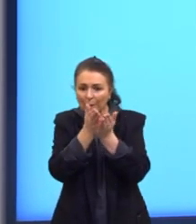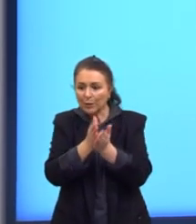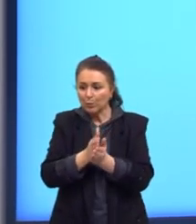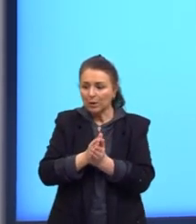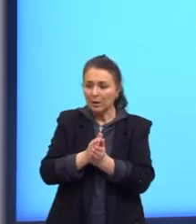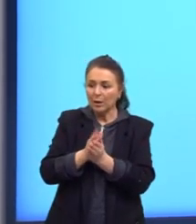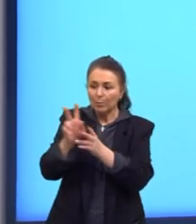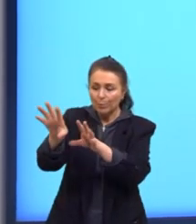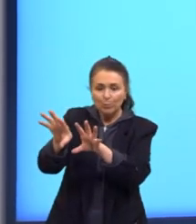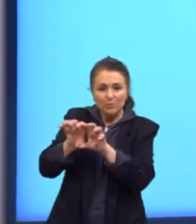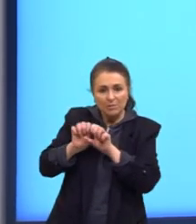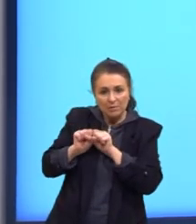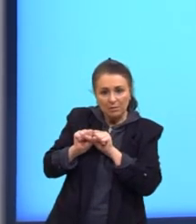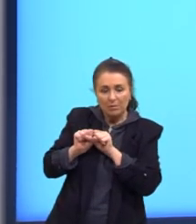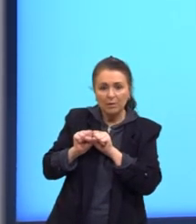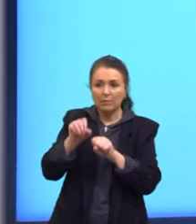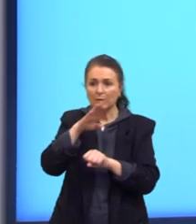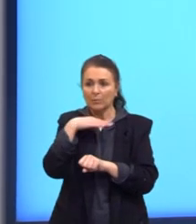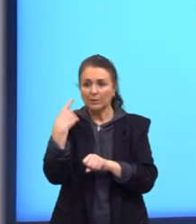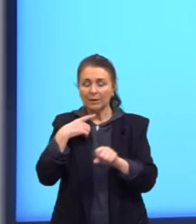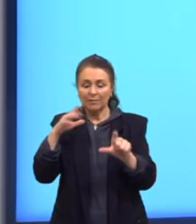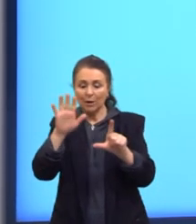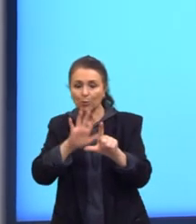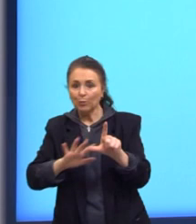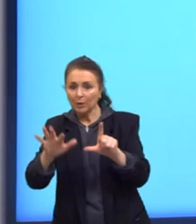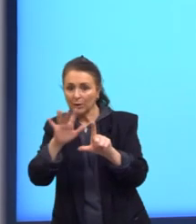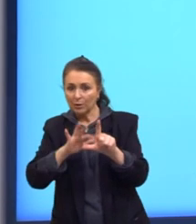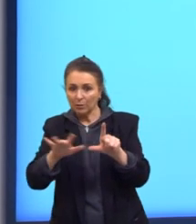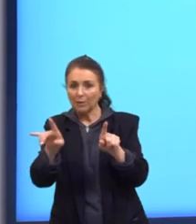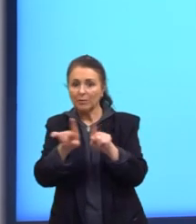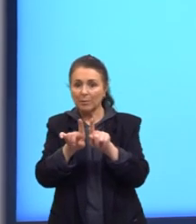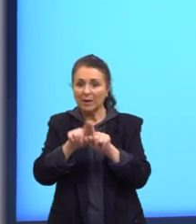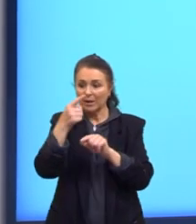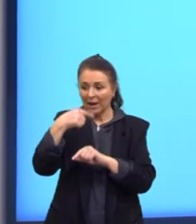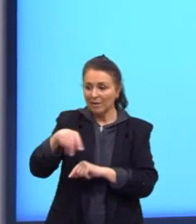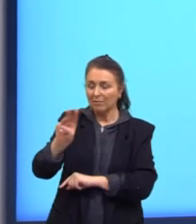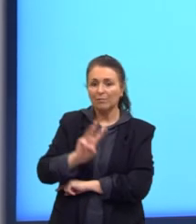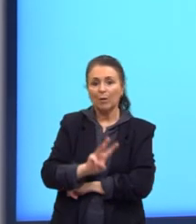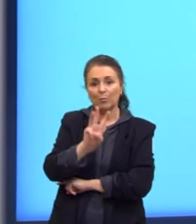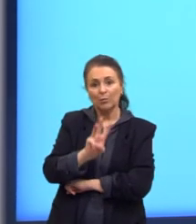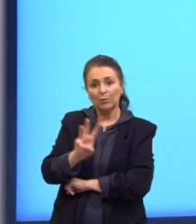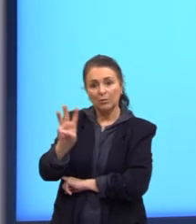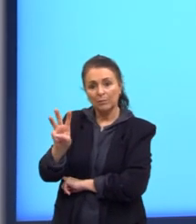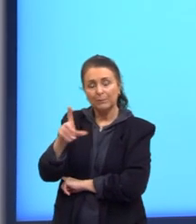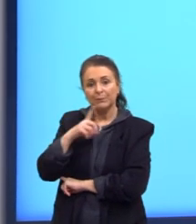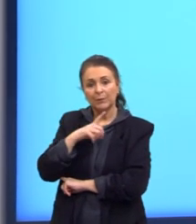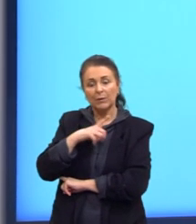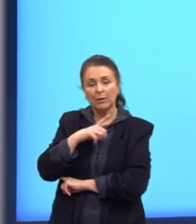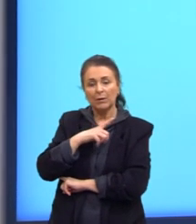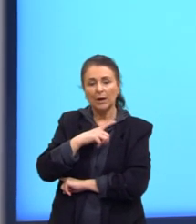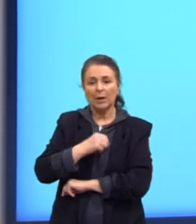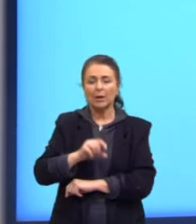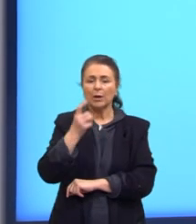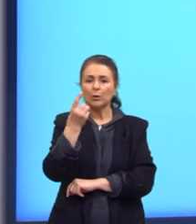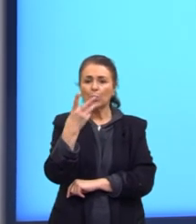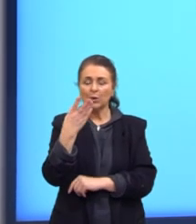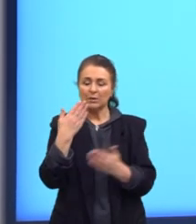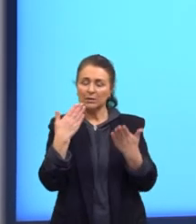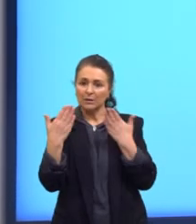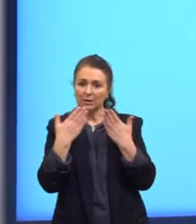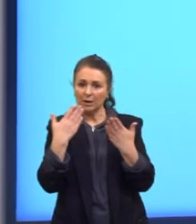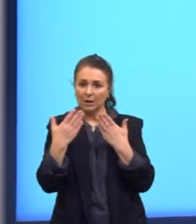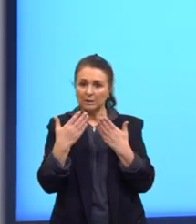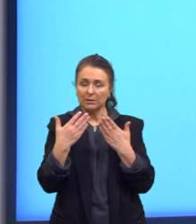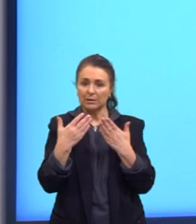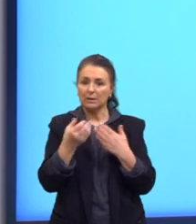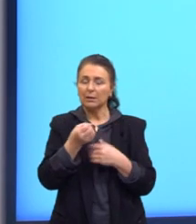cantinho, eu deixei um QR Code para vocês, que vai levar vocês para um site onde tem 12 análises de 12